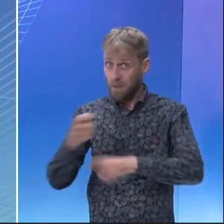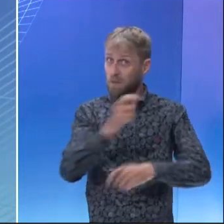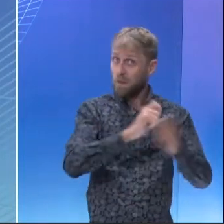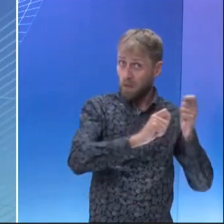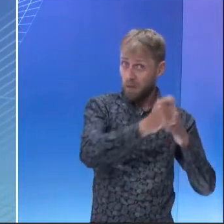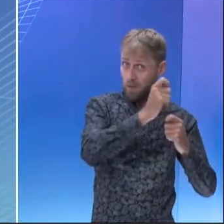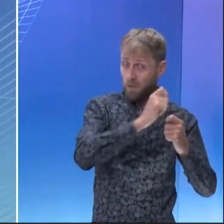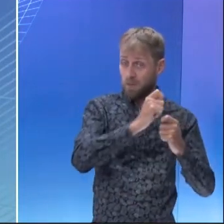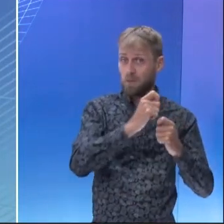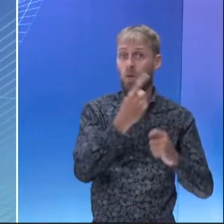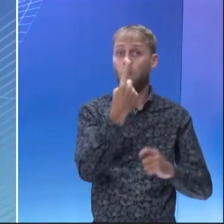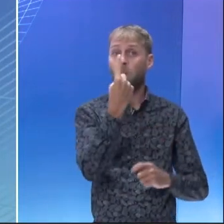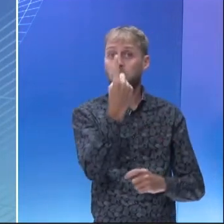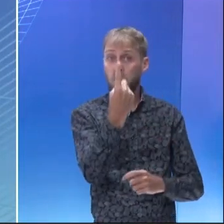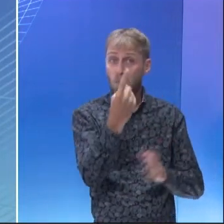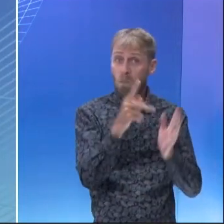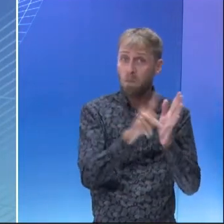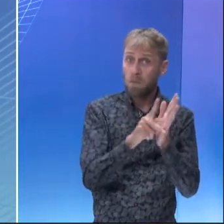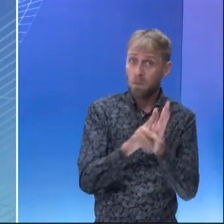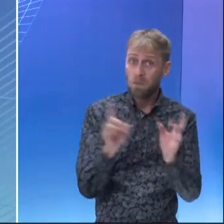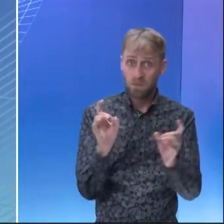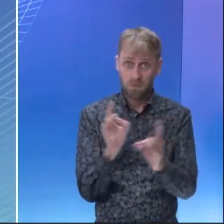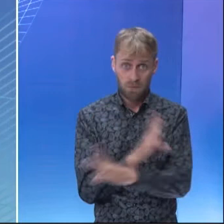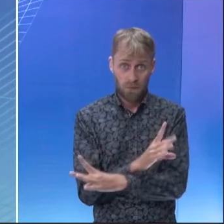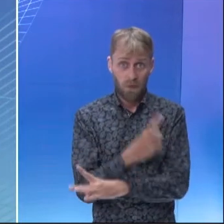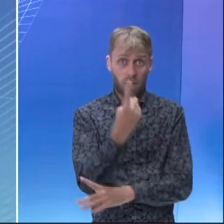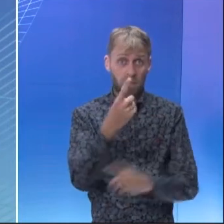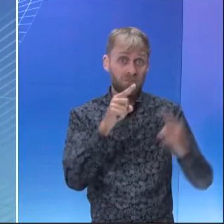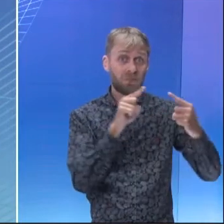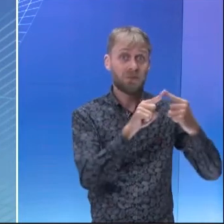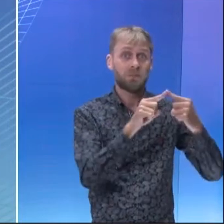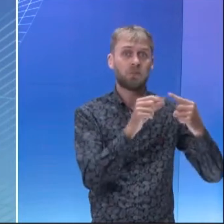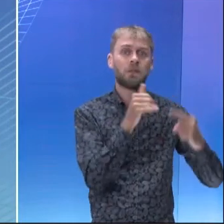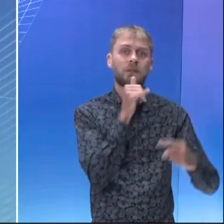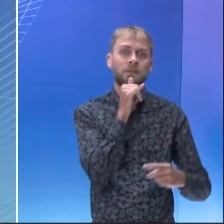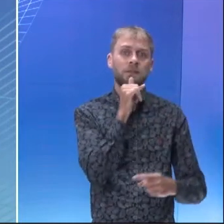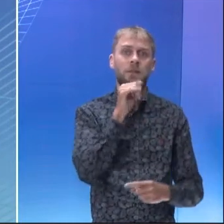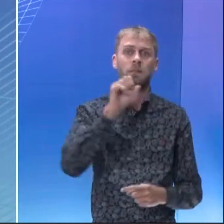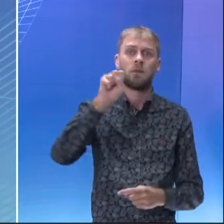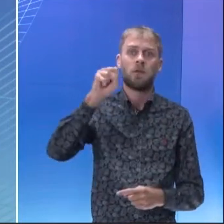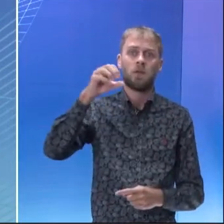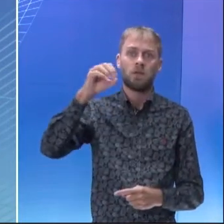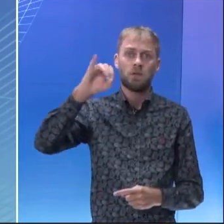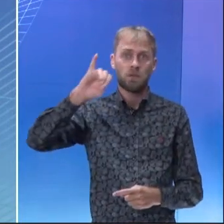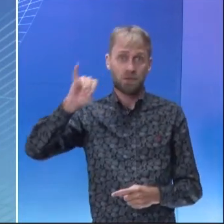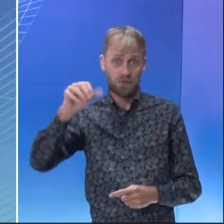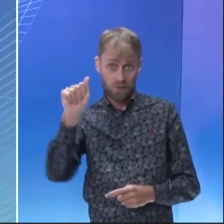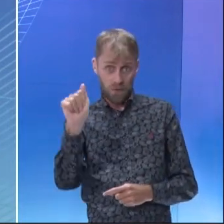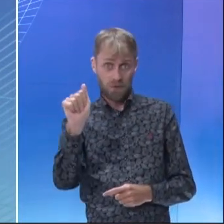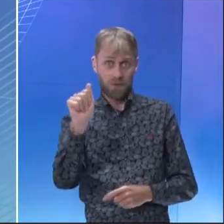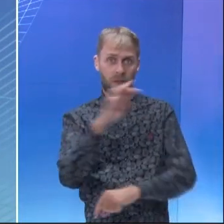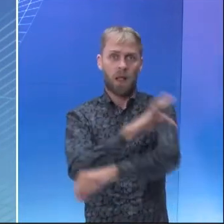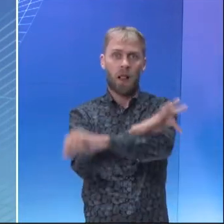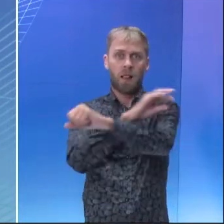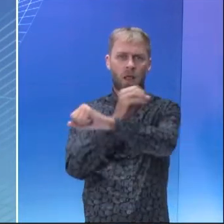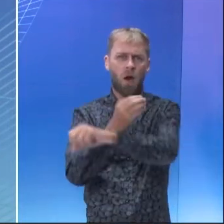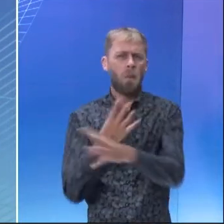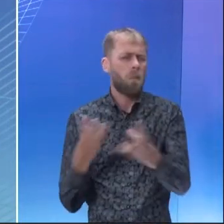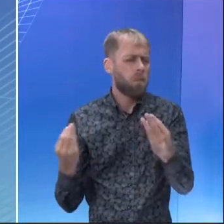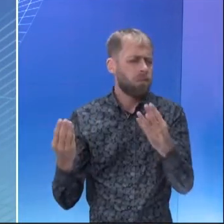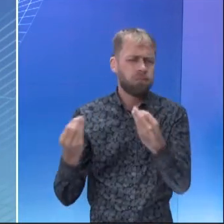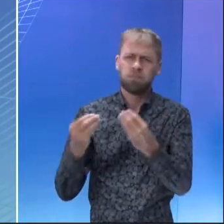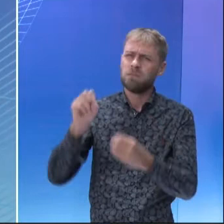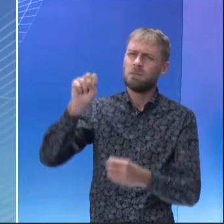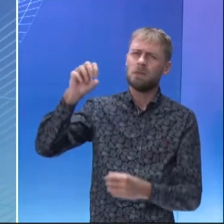escala de uma única cultura, de um único alimento. Por exemplo, soja. O Tocantins é um estado grande